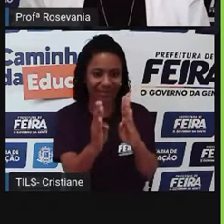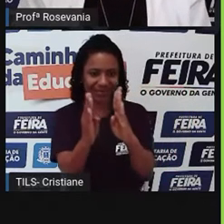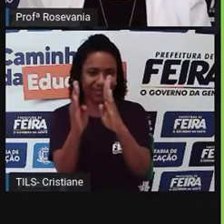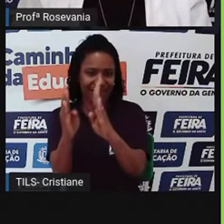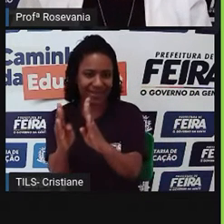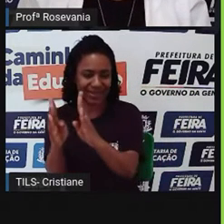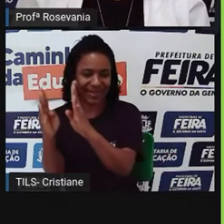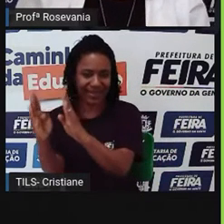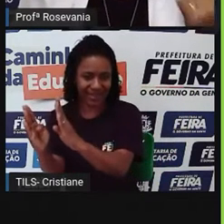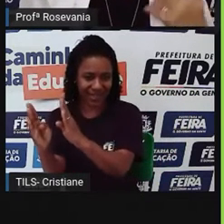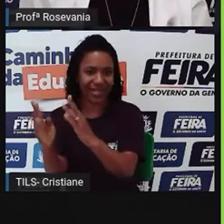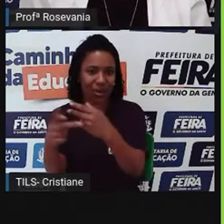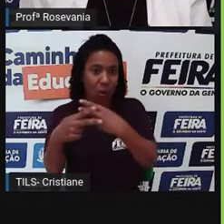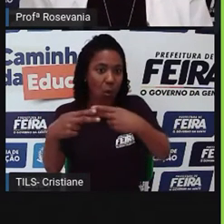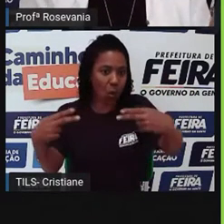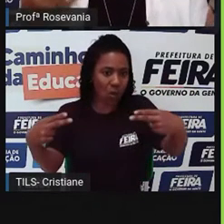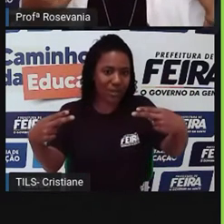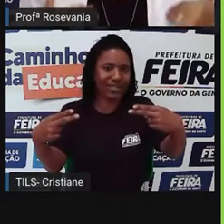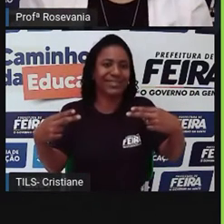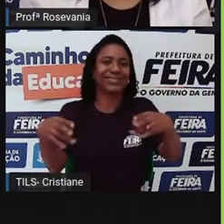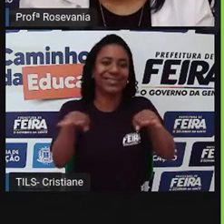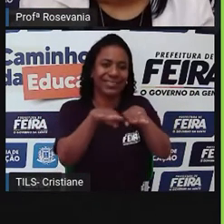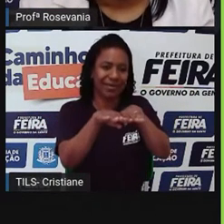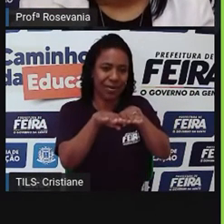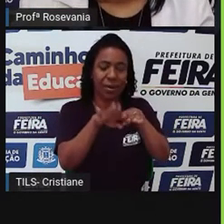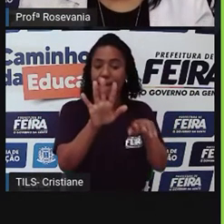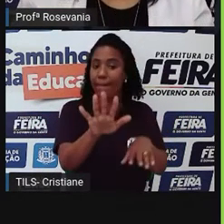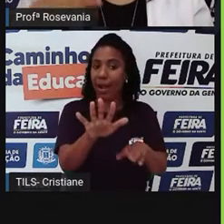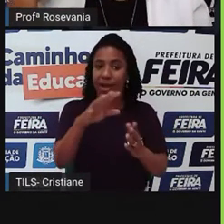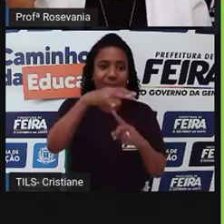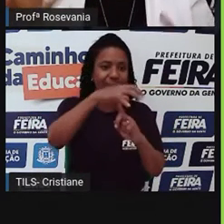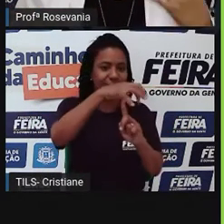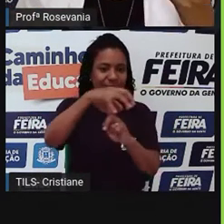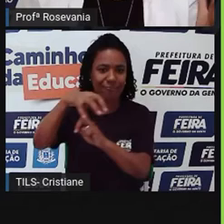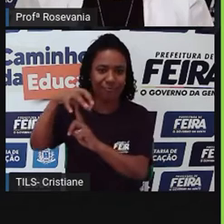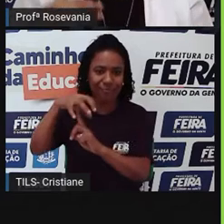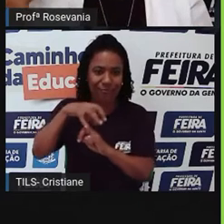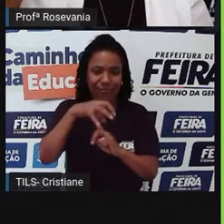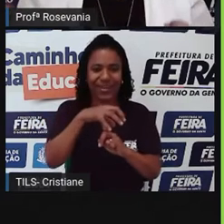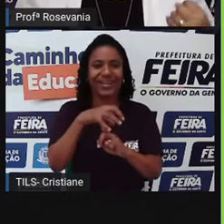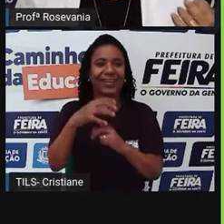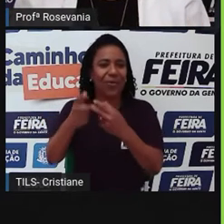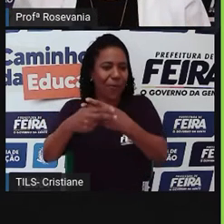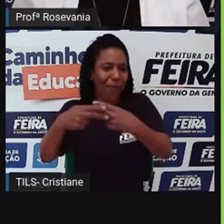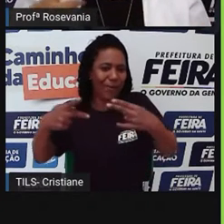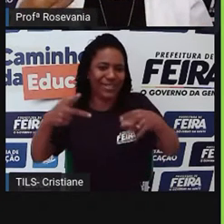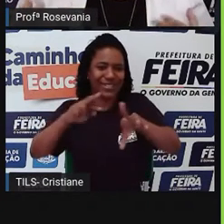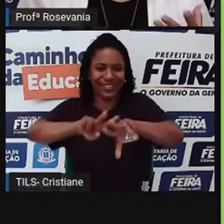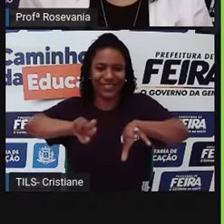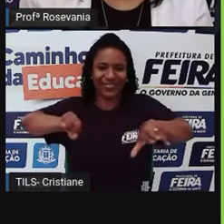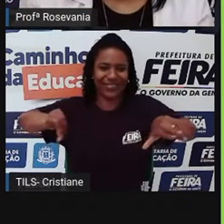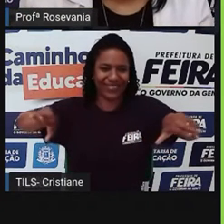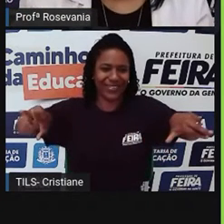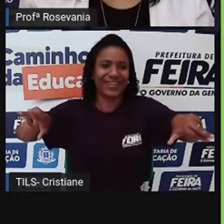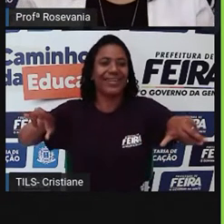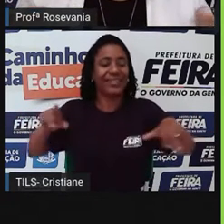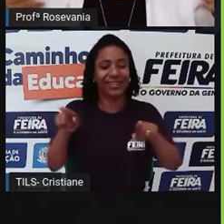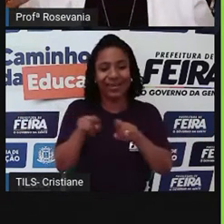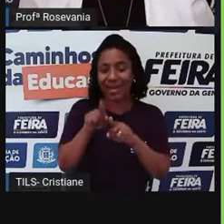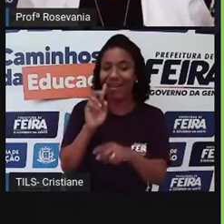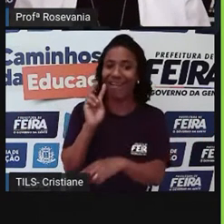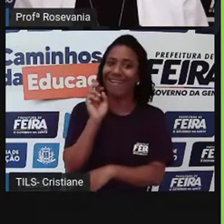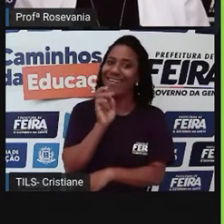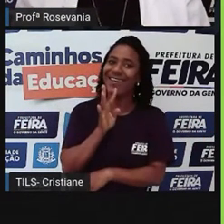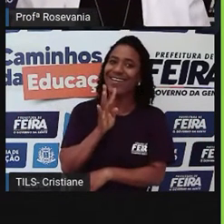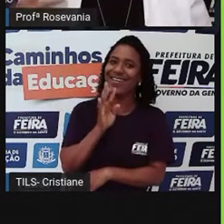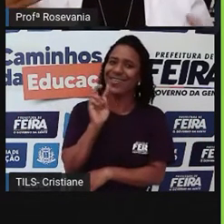vendedor de sempre ou o vendedor encontrar aquele freguês de sempre, aquele papinho, aquela conversa, aquela troca bem